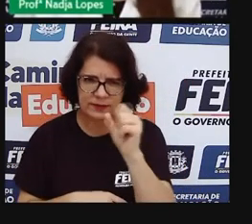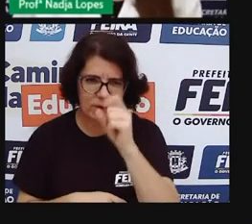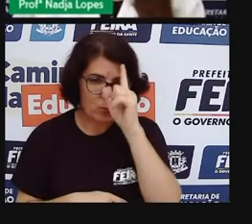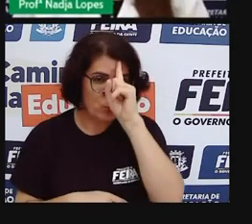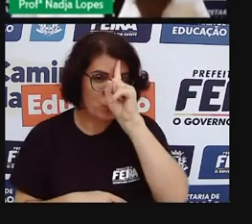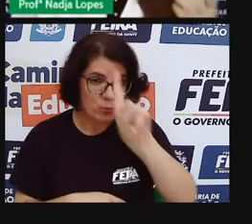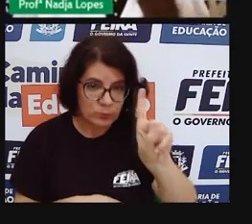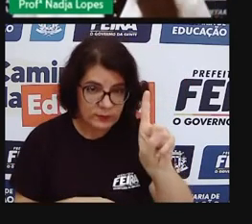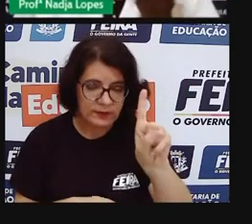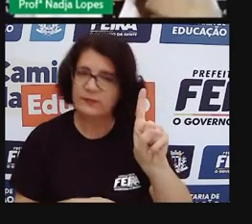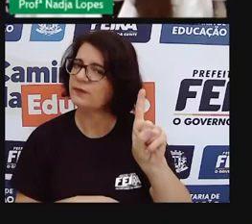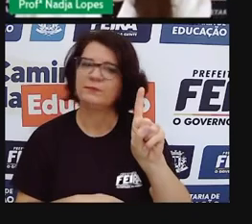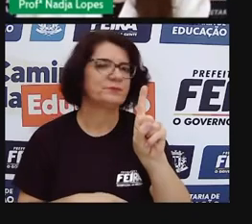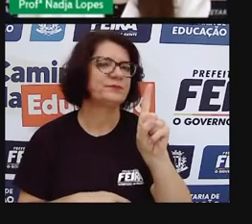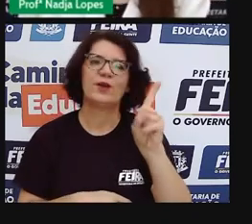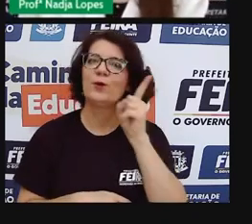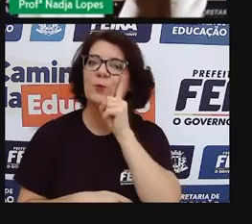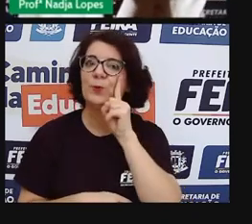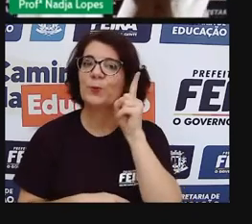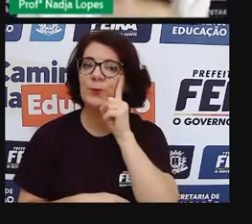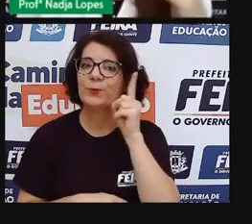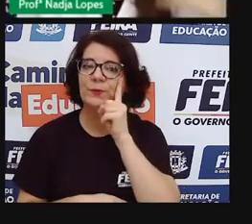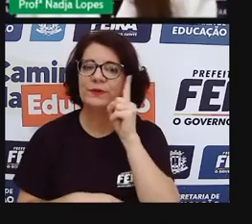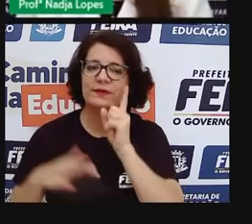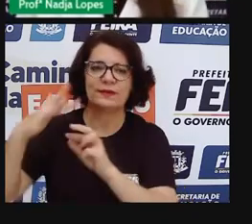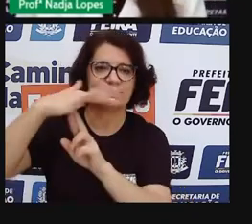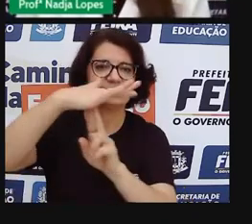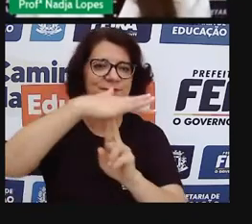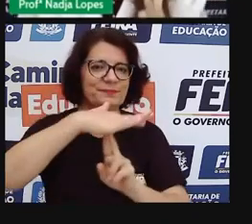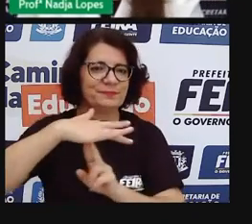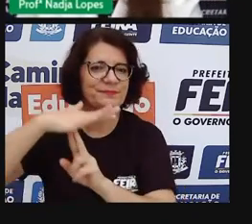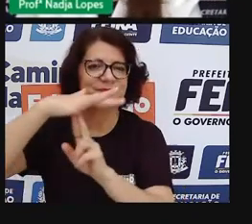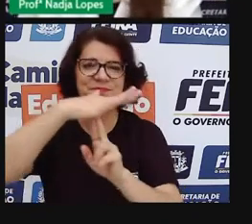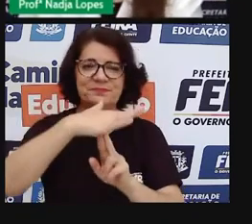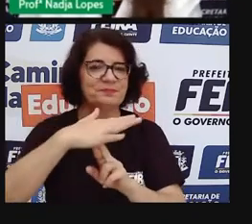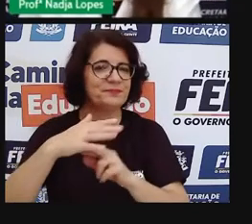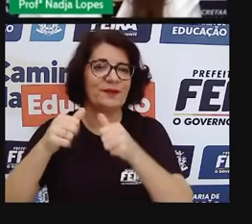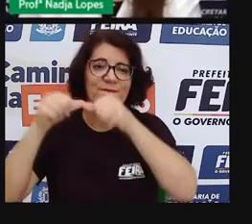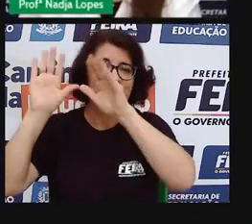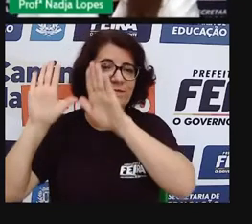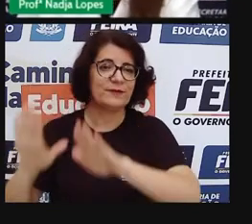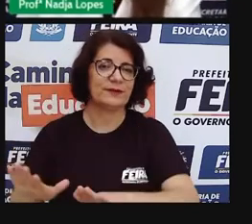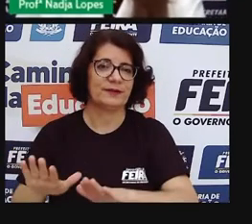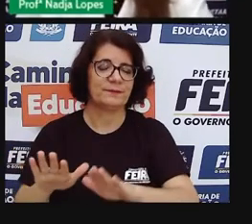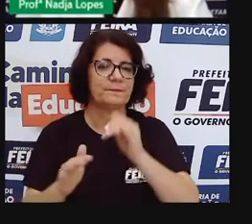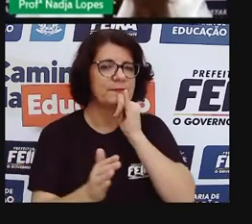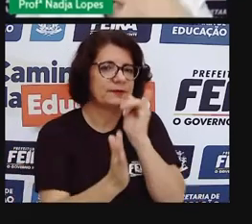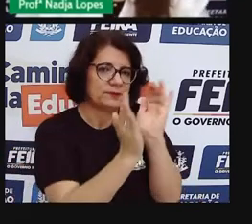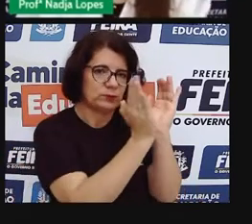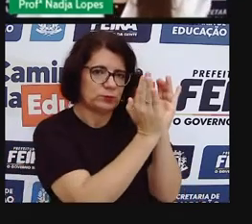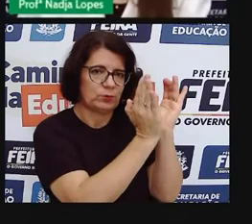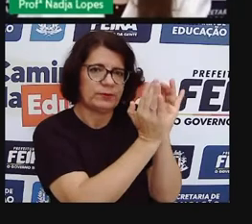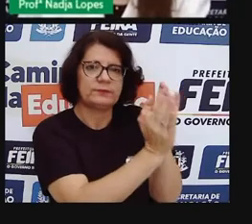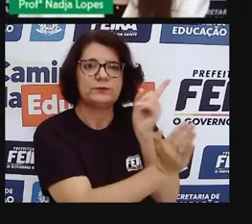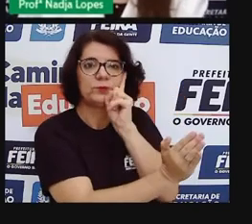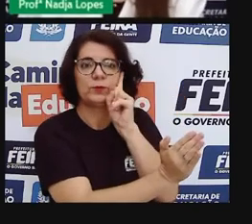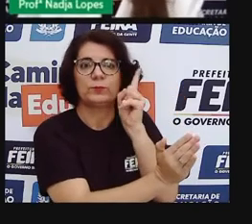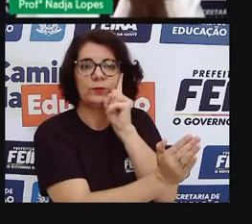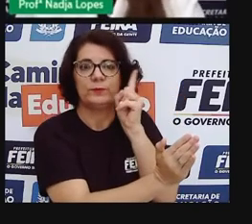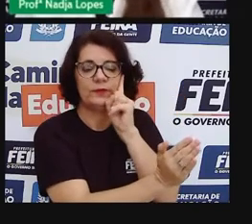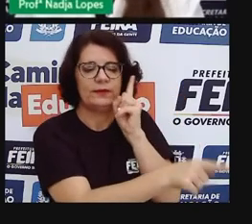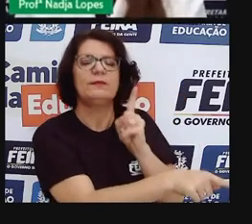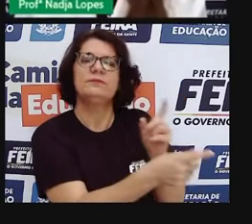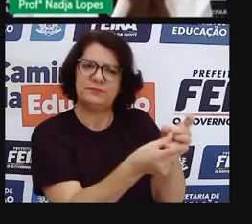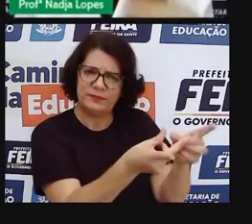Porque a maioria das feiras da nossa cidade, eles já ficam o tempo todo. A exemplo da feira do tomba. Todos os dias tem feira no tomba.